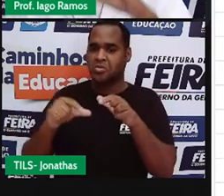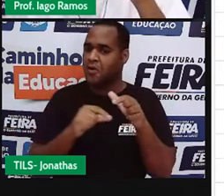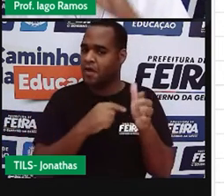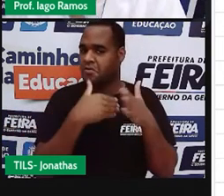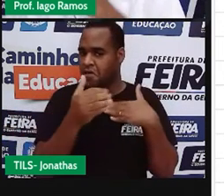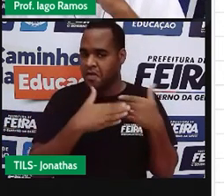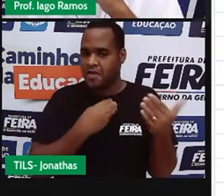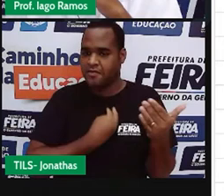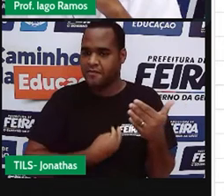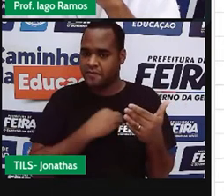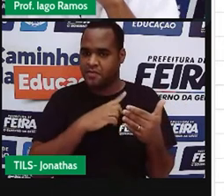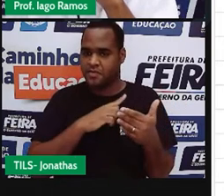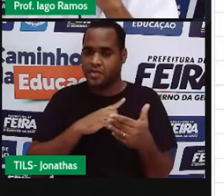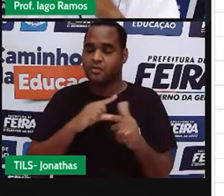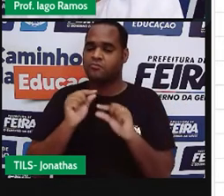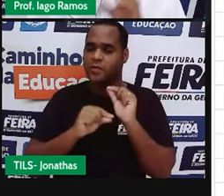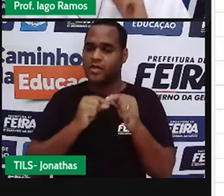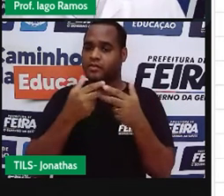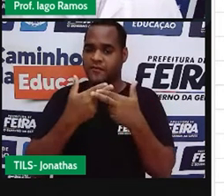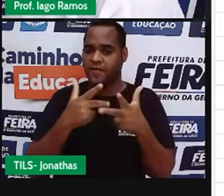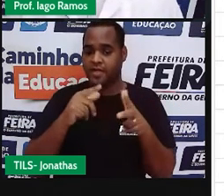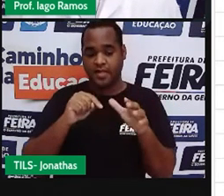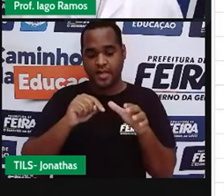cima da reta mediatriz